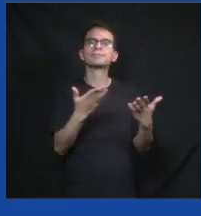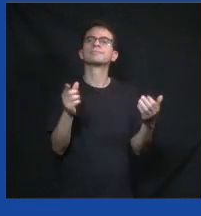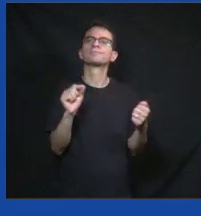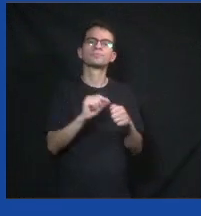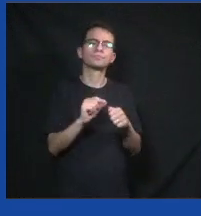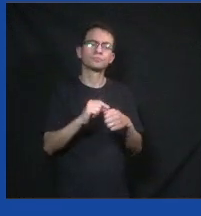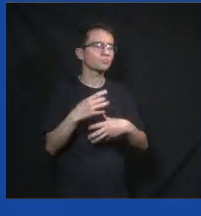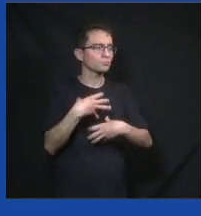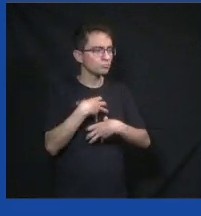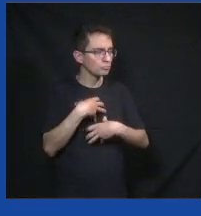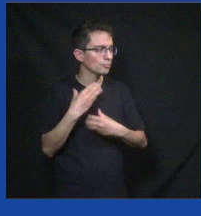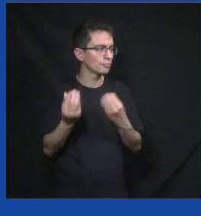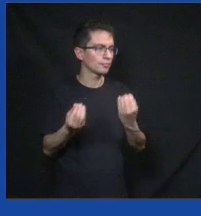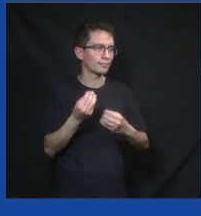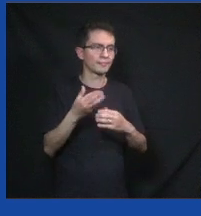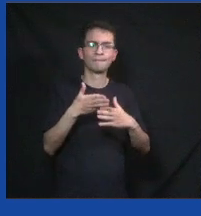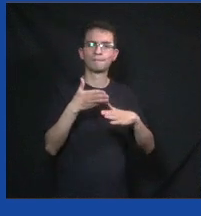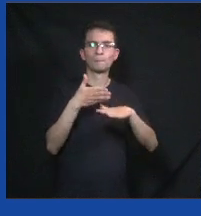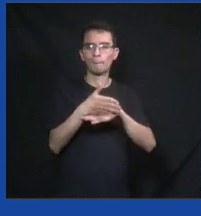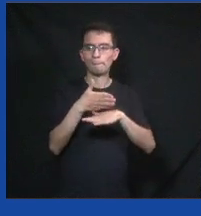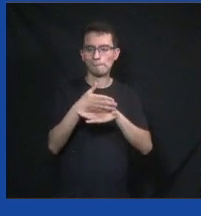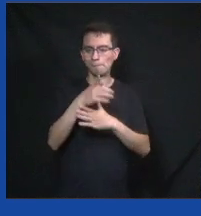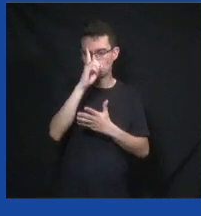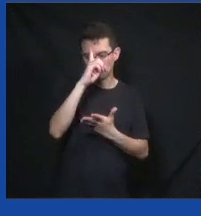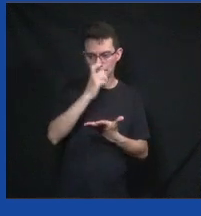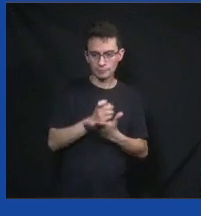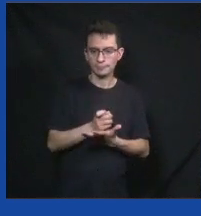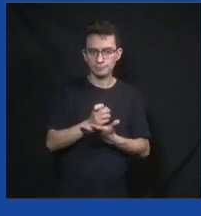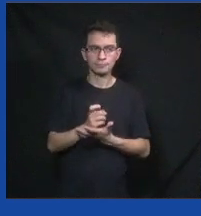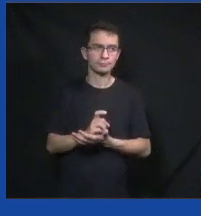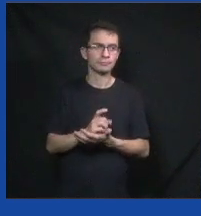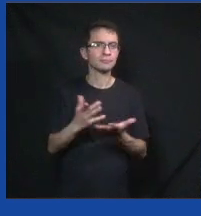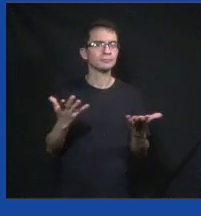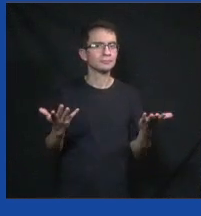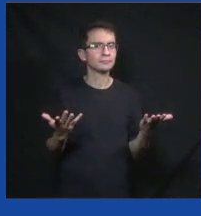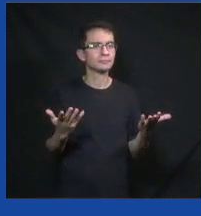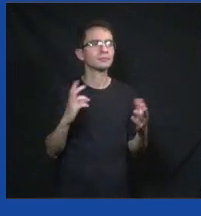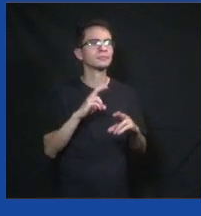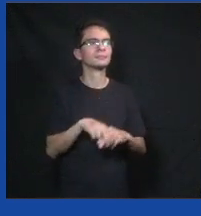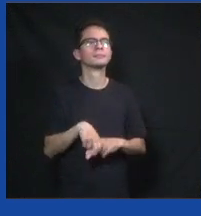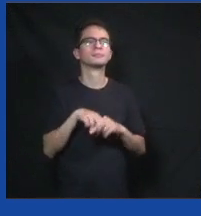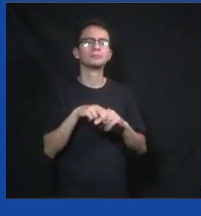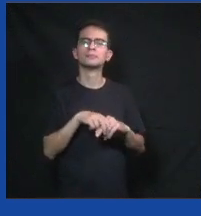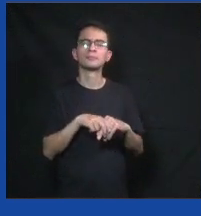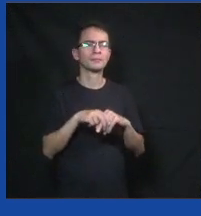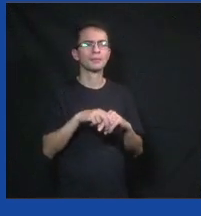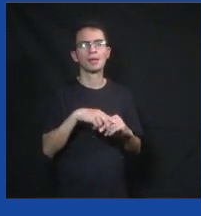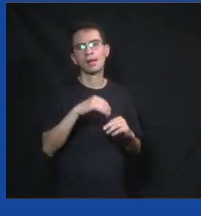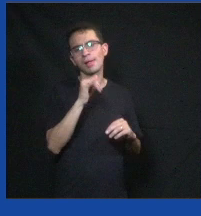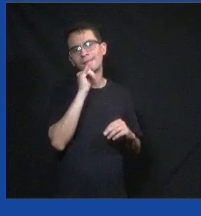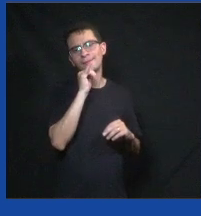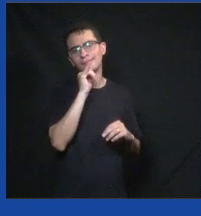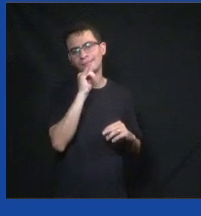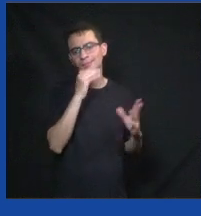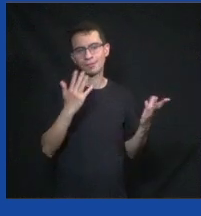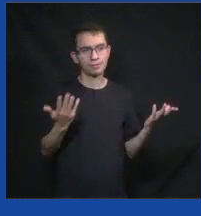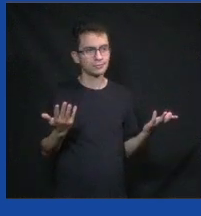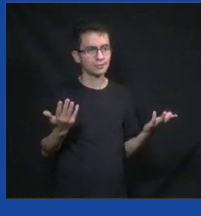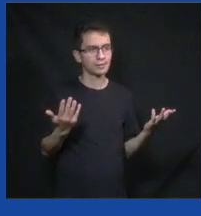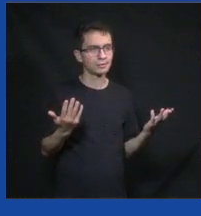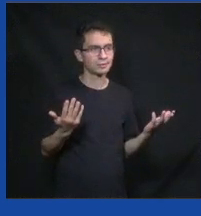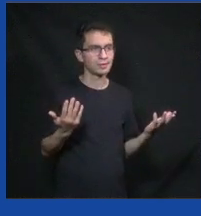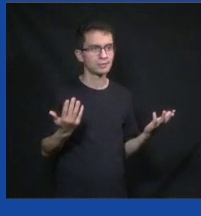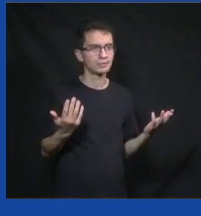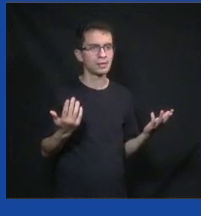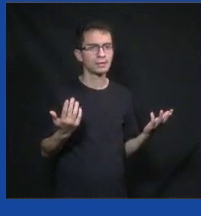e engajamento de cidadão. Infelizmente, a democracia faz isso. Me desculpe se tem alguém aqui fã de CPM 22, mas eu não votaria em CPM 22. Mas